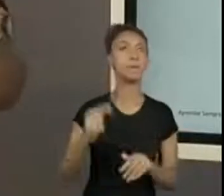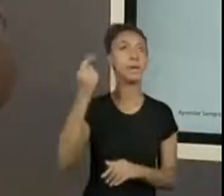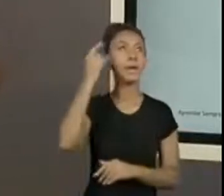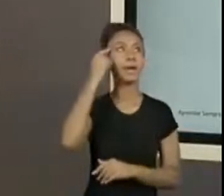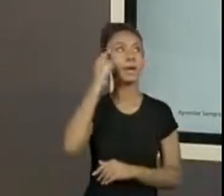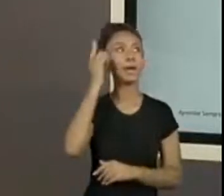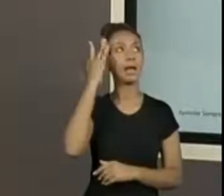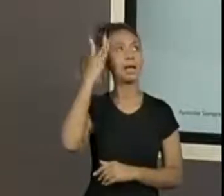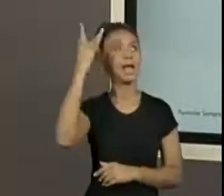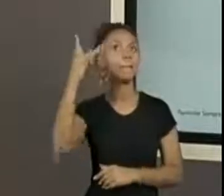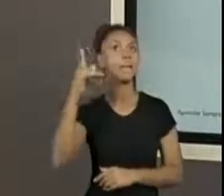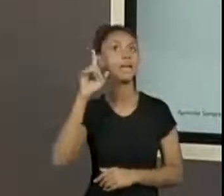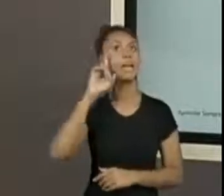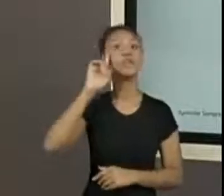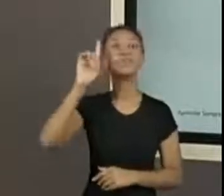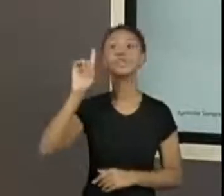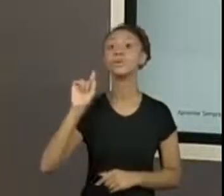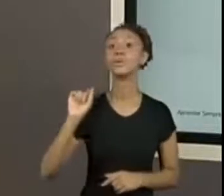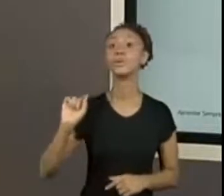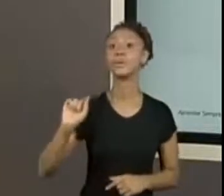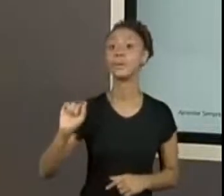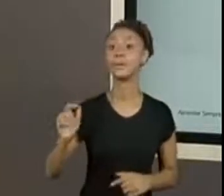dia, que dia do quê que vai ser amanhã?